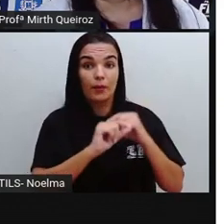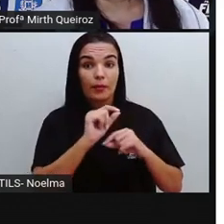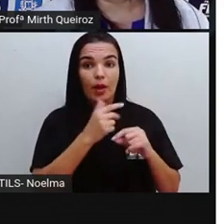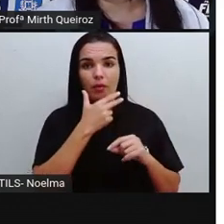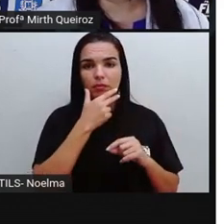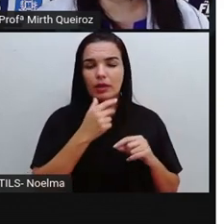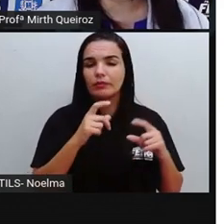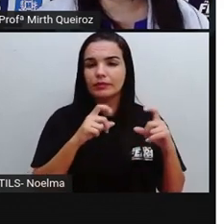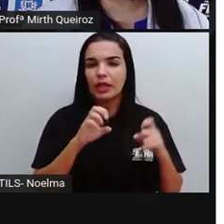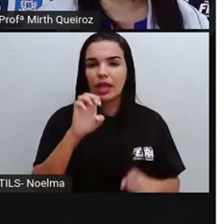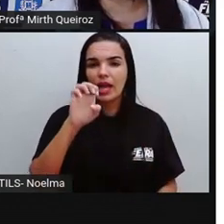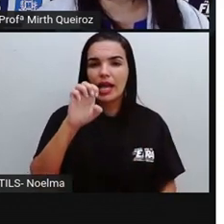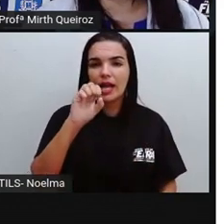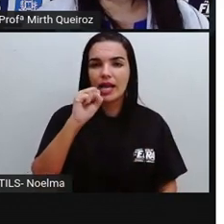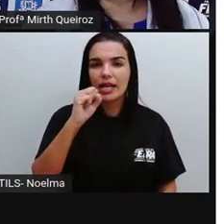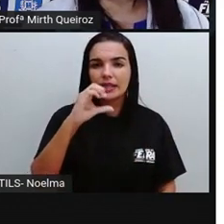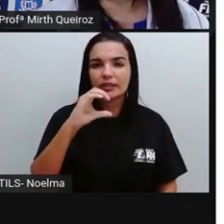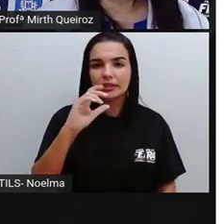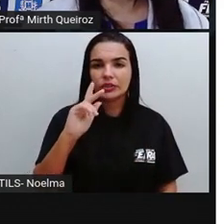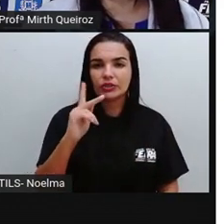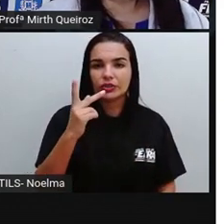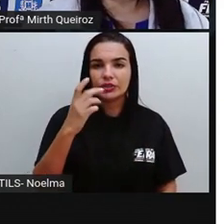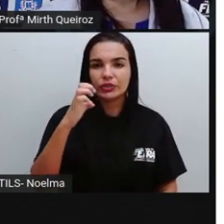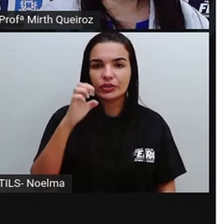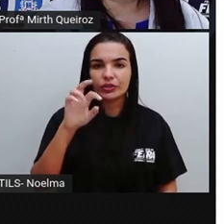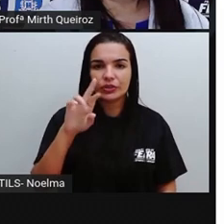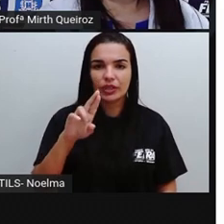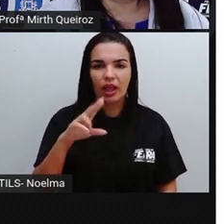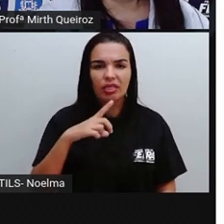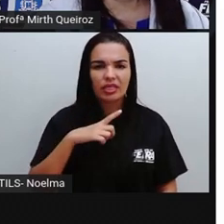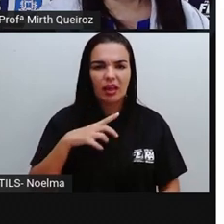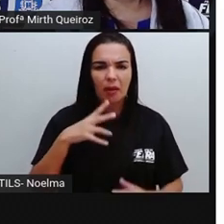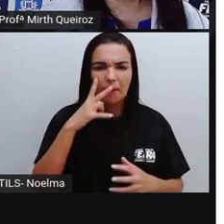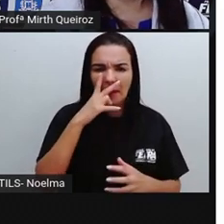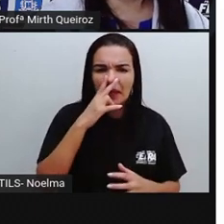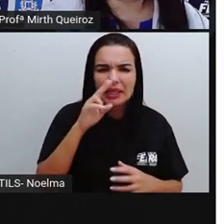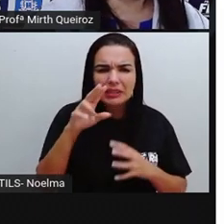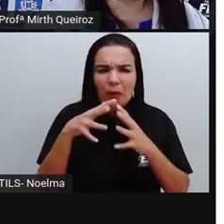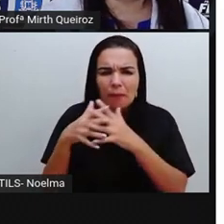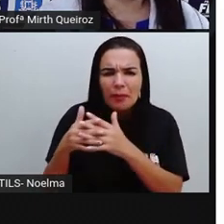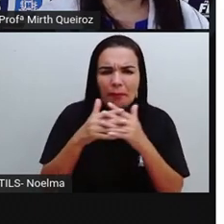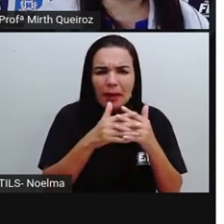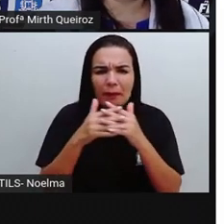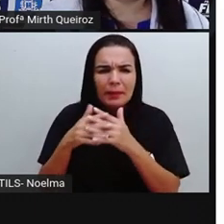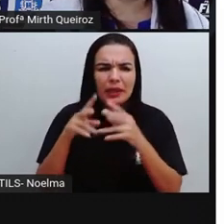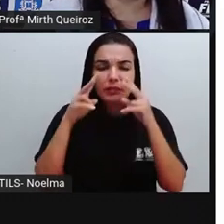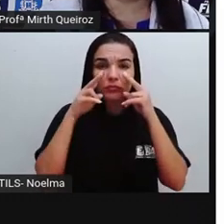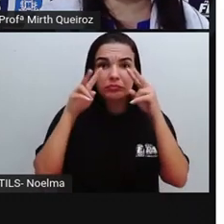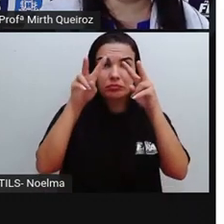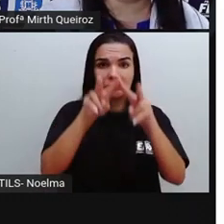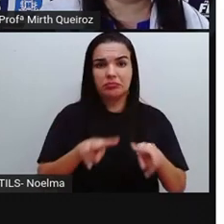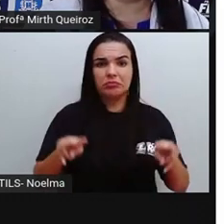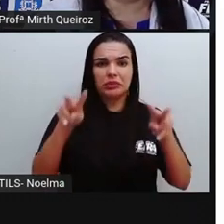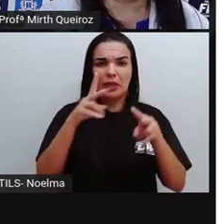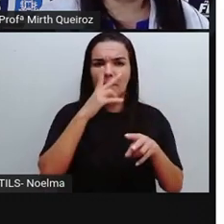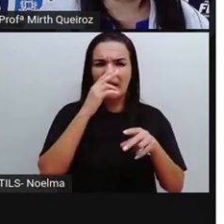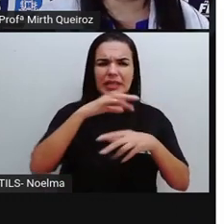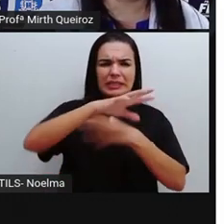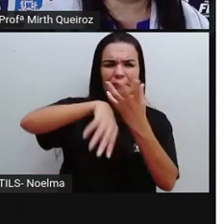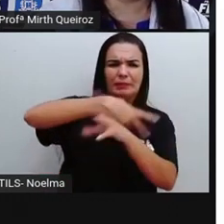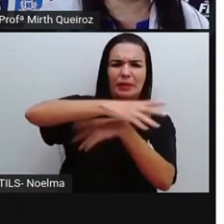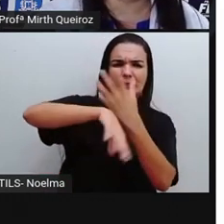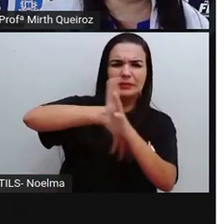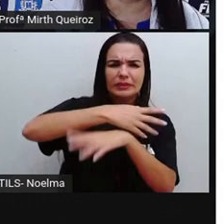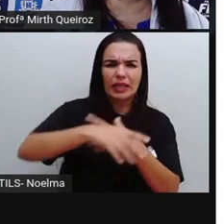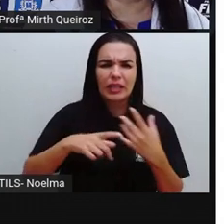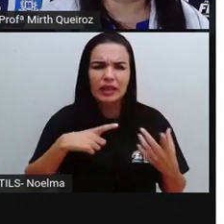como a distribuição das linhas confundem o nosso olhar e, ao mesmo tempo, parece estar bagunçadas, né? Nós temos